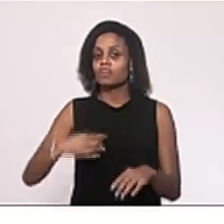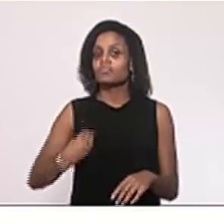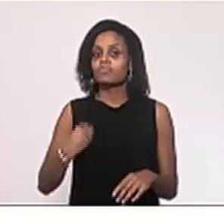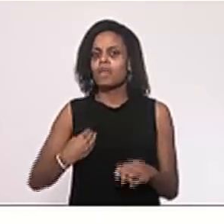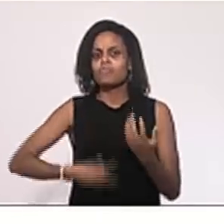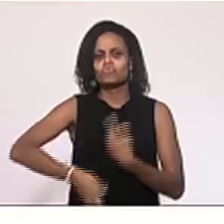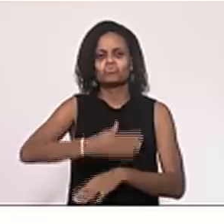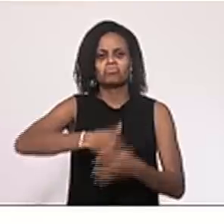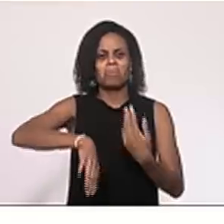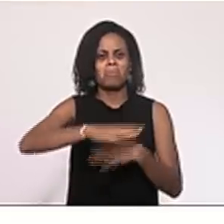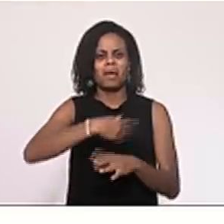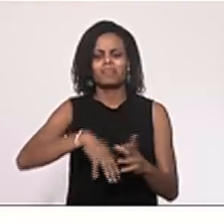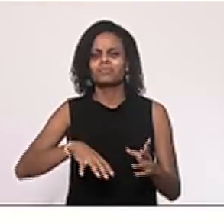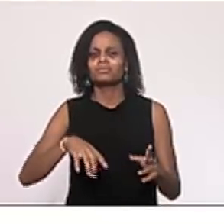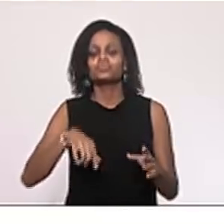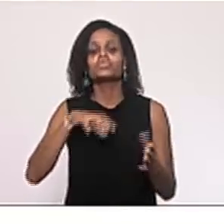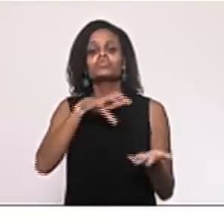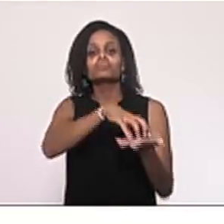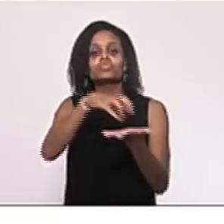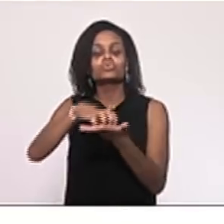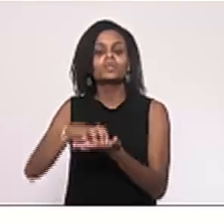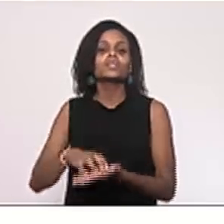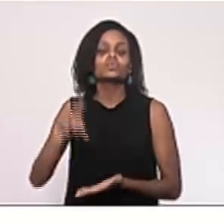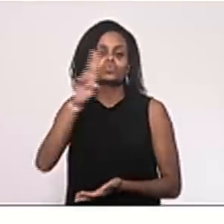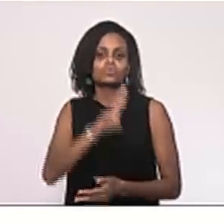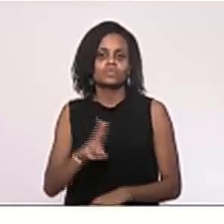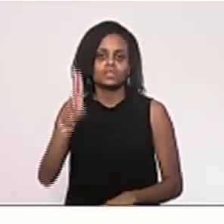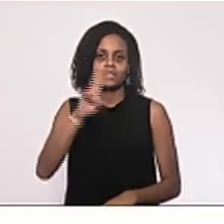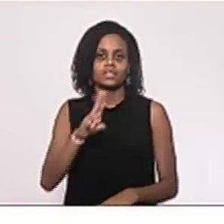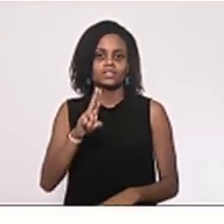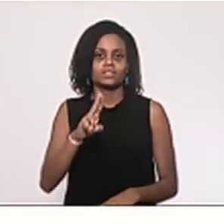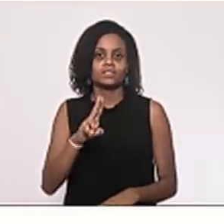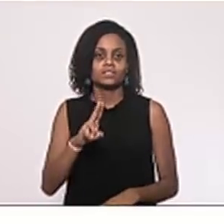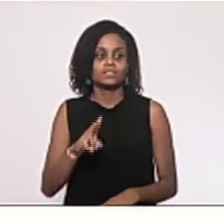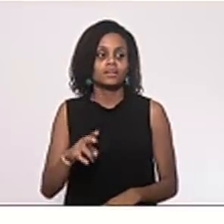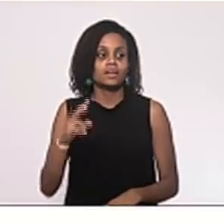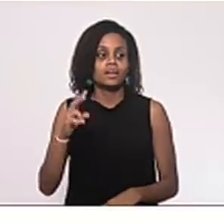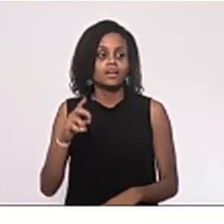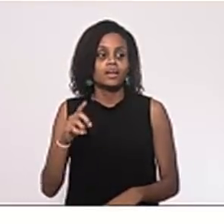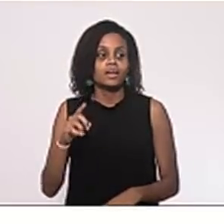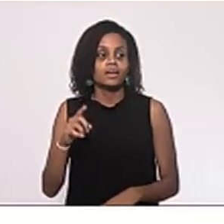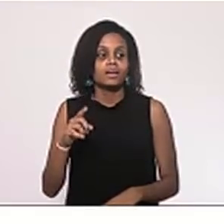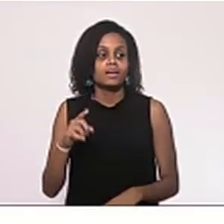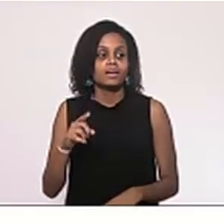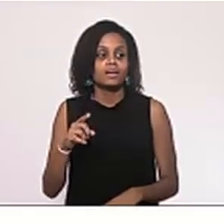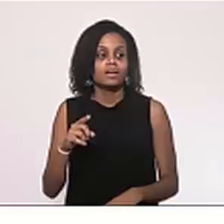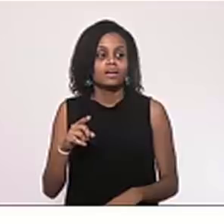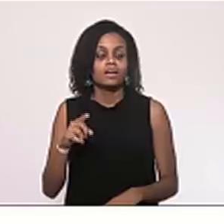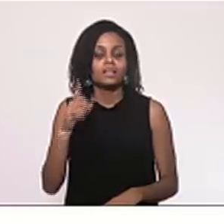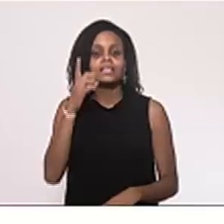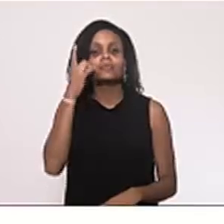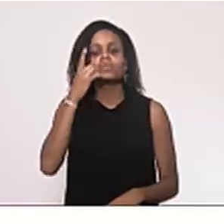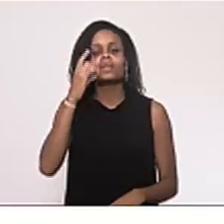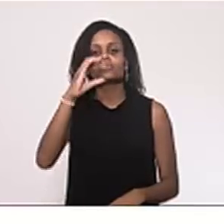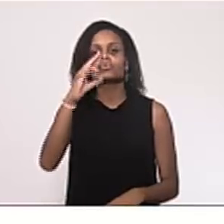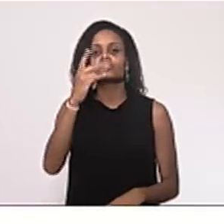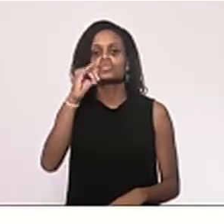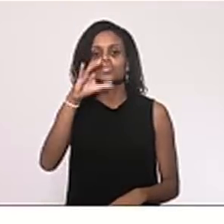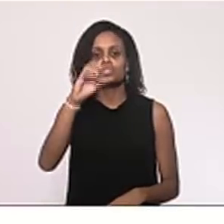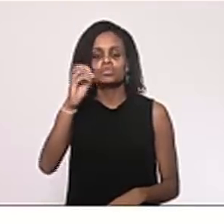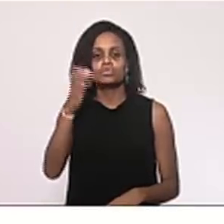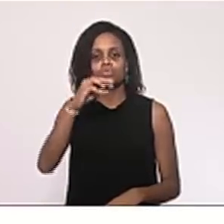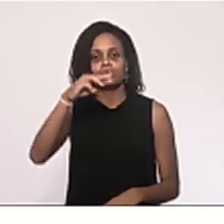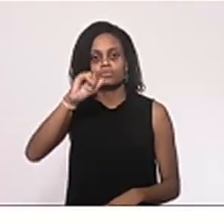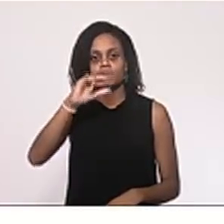verdadeira balbúrdia dentro do ambiente universitário. Haja vista, inclusive, deputado Chico Machado, nosso presidente,